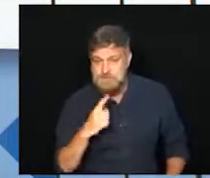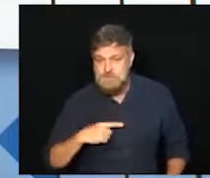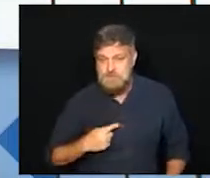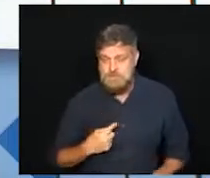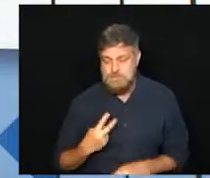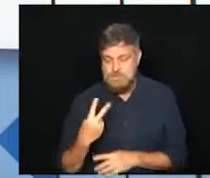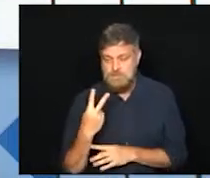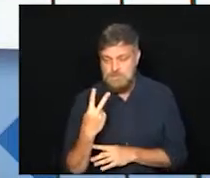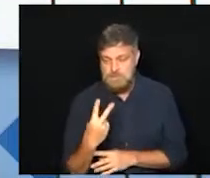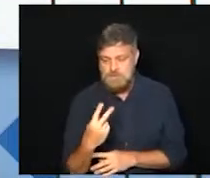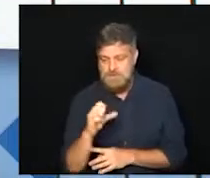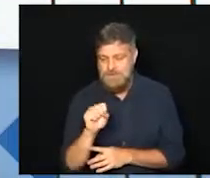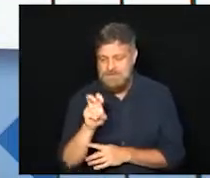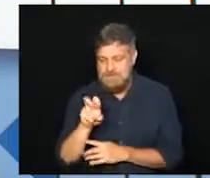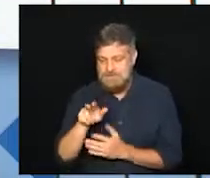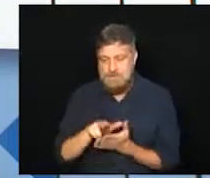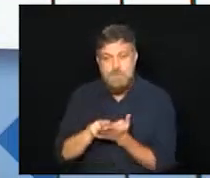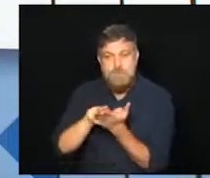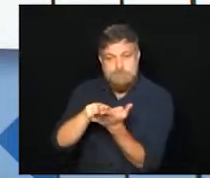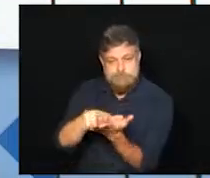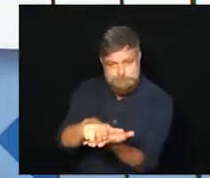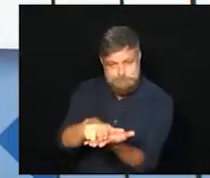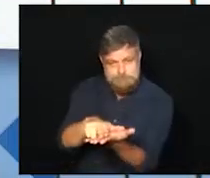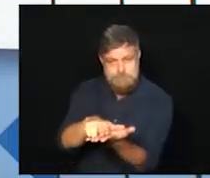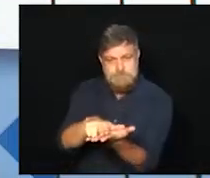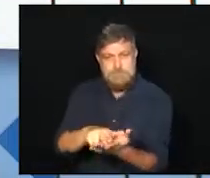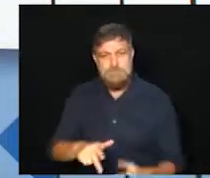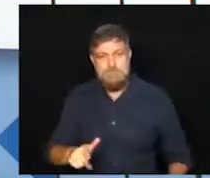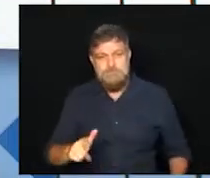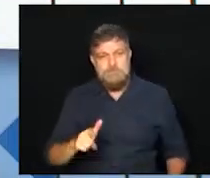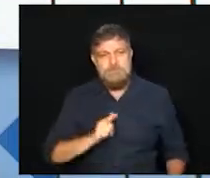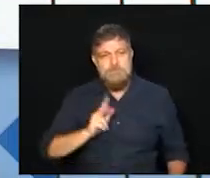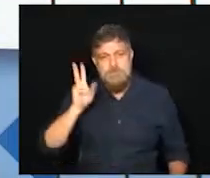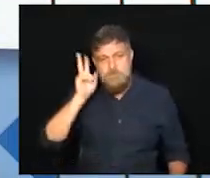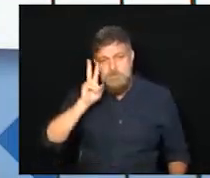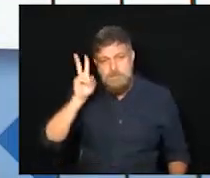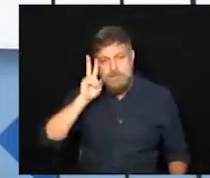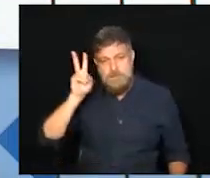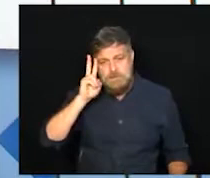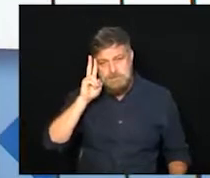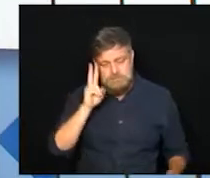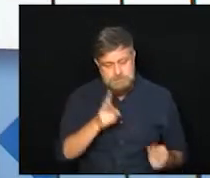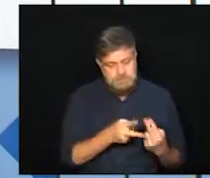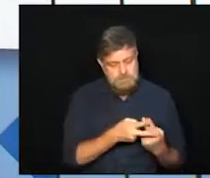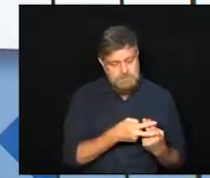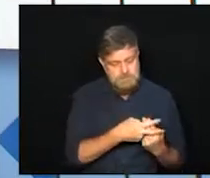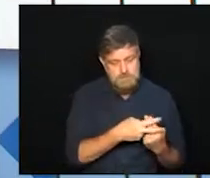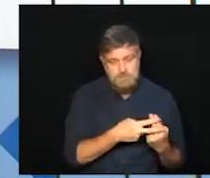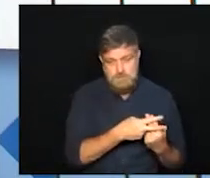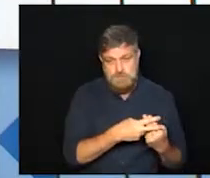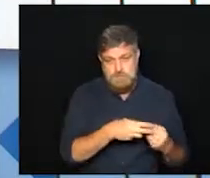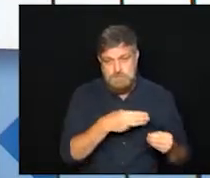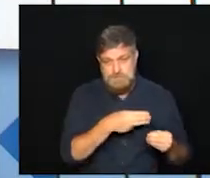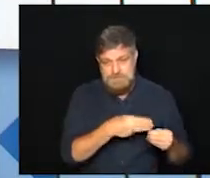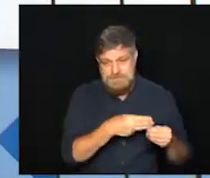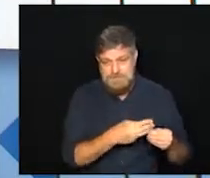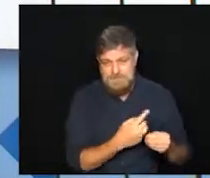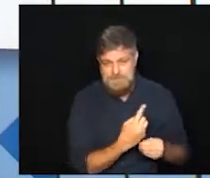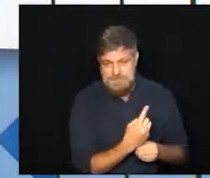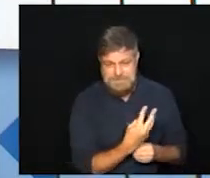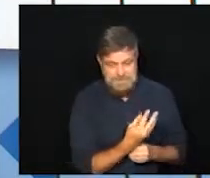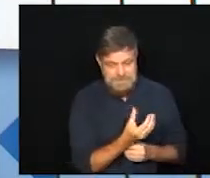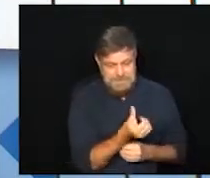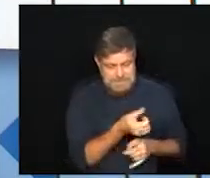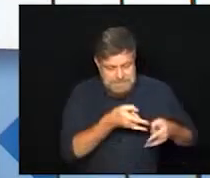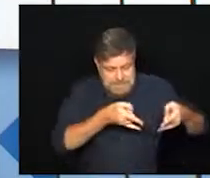285 estavam ocupados. Nós lembramos, olha, que no SUS municipal são 136